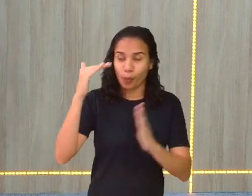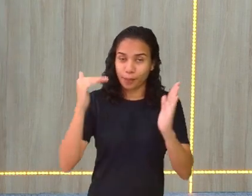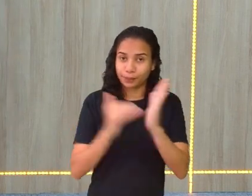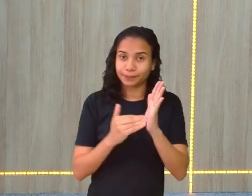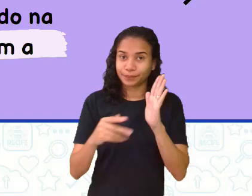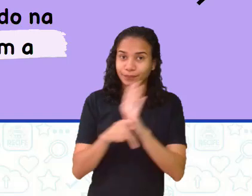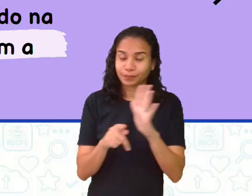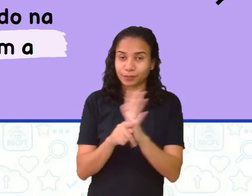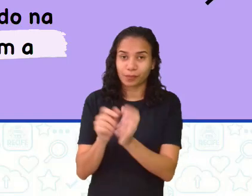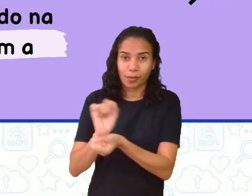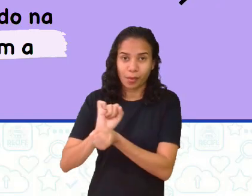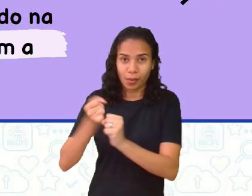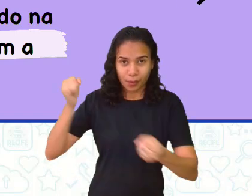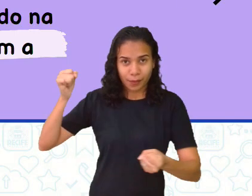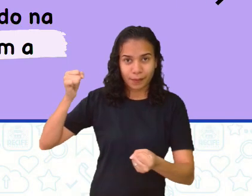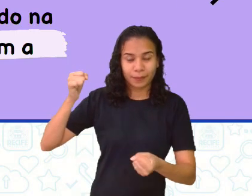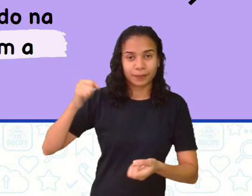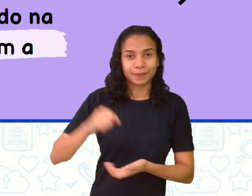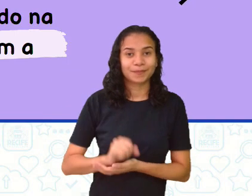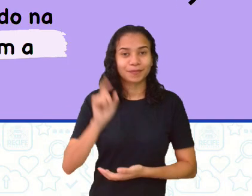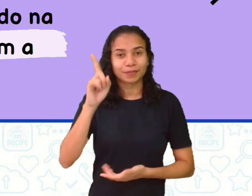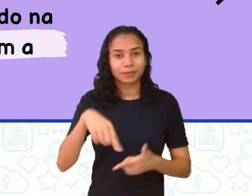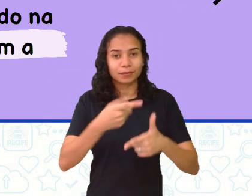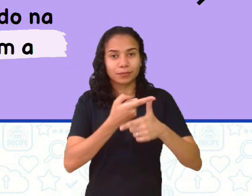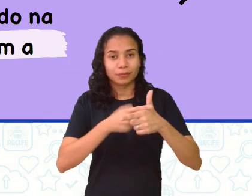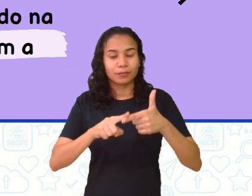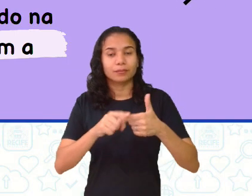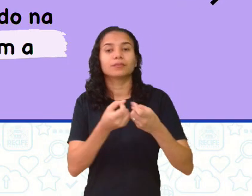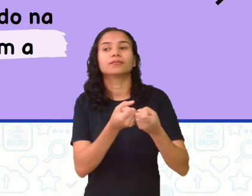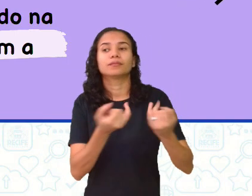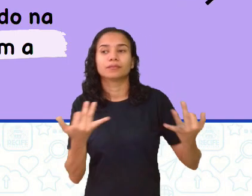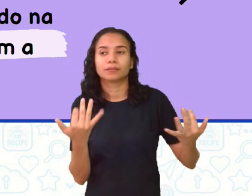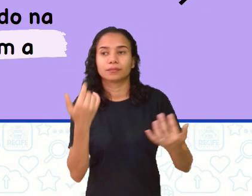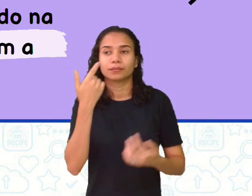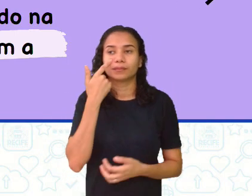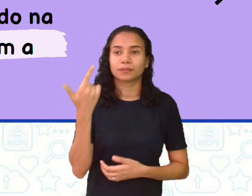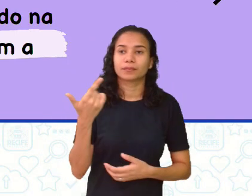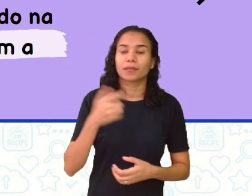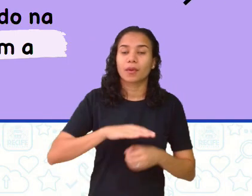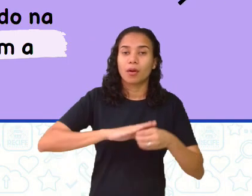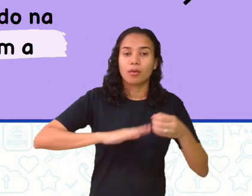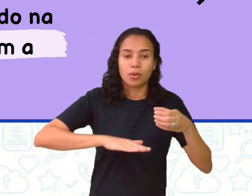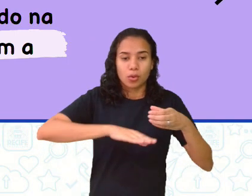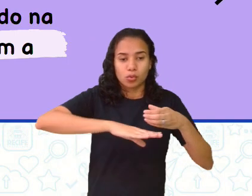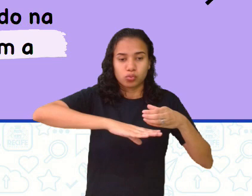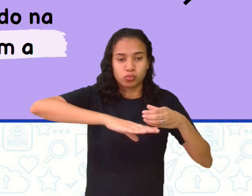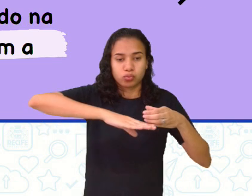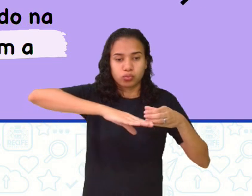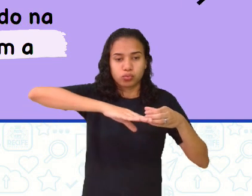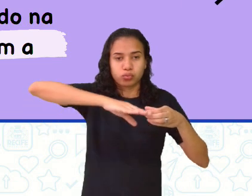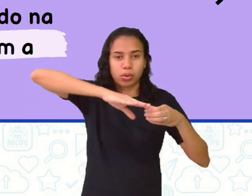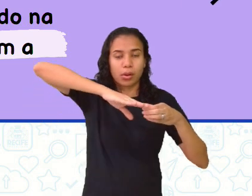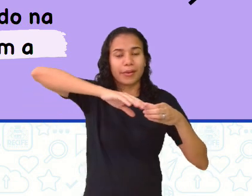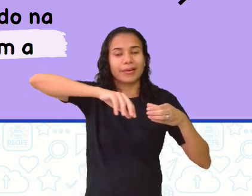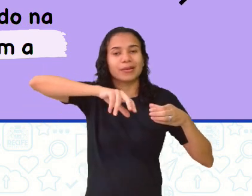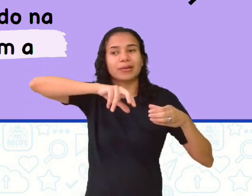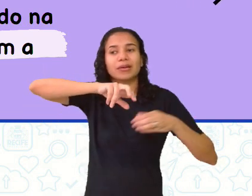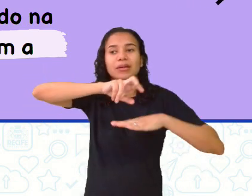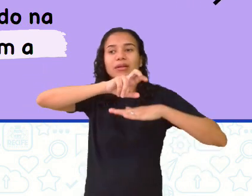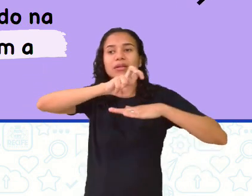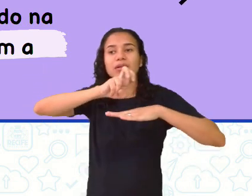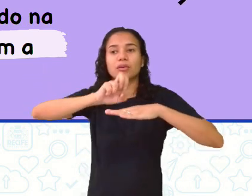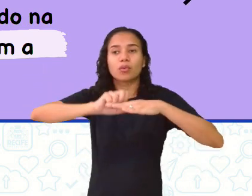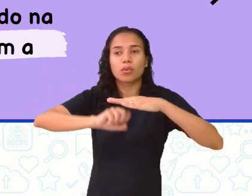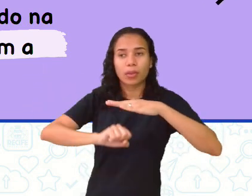caneca grande vai ser dividido em quantas partes? Ela enche cinco oitavos da caneca grande.